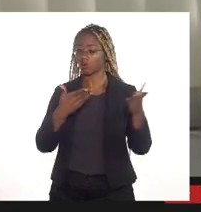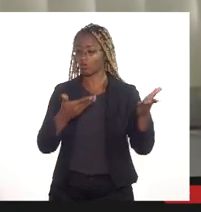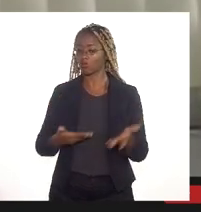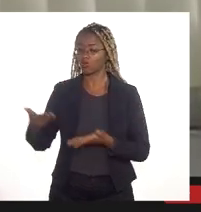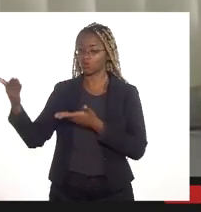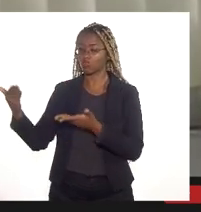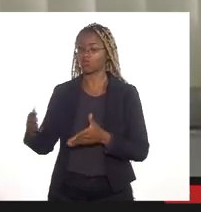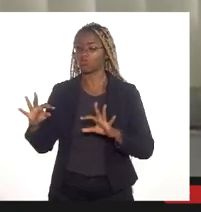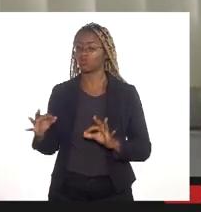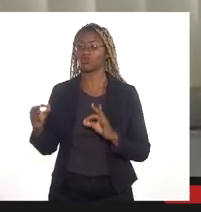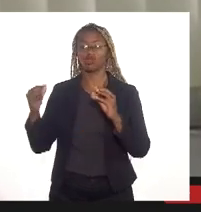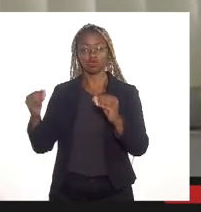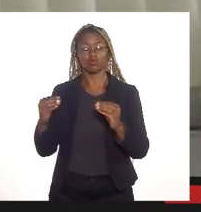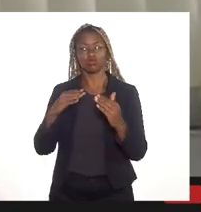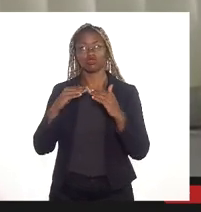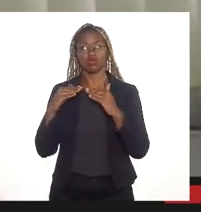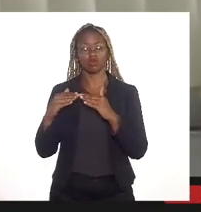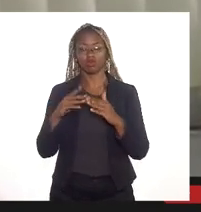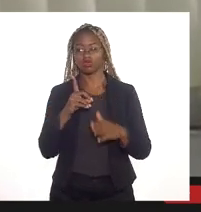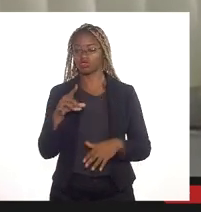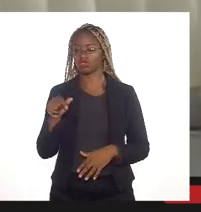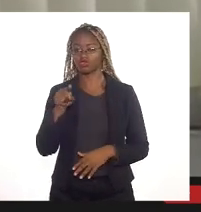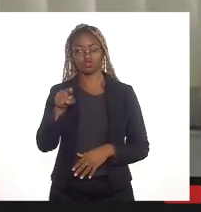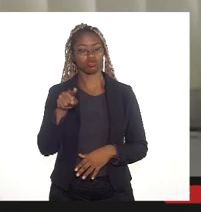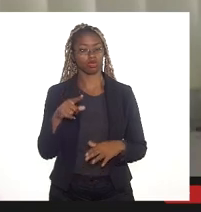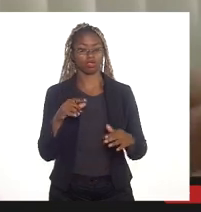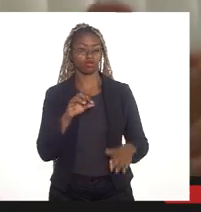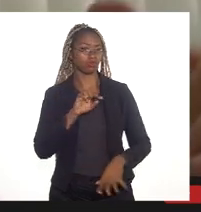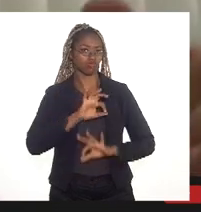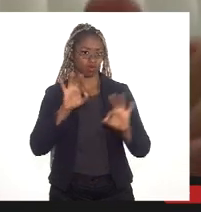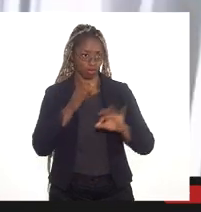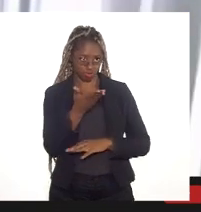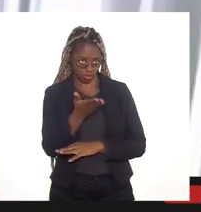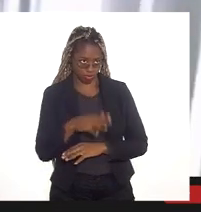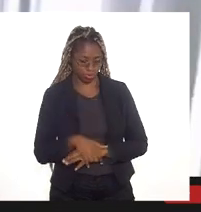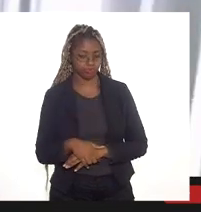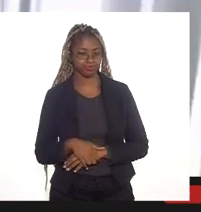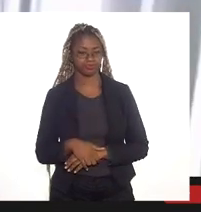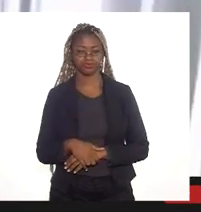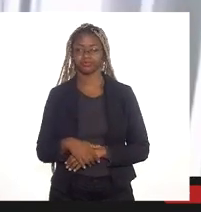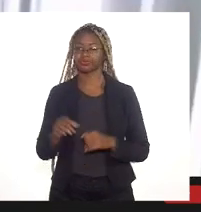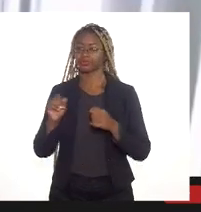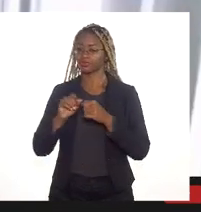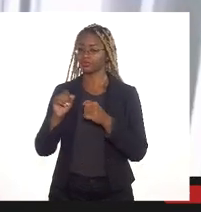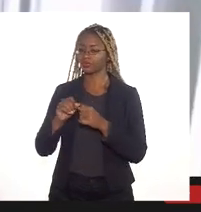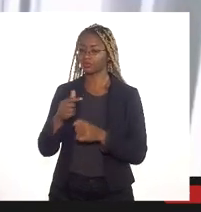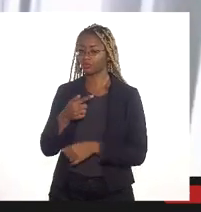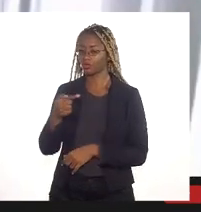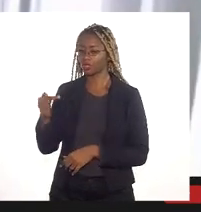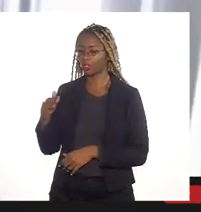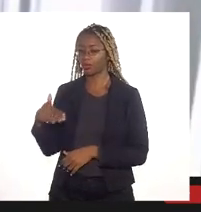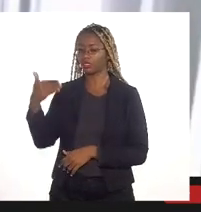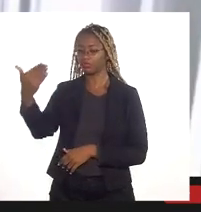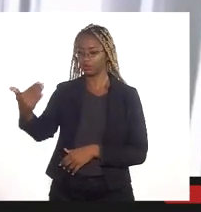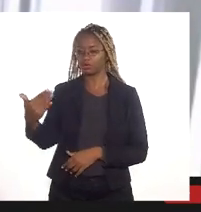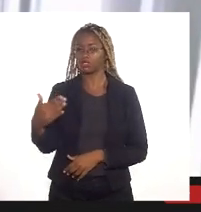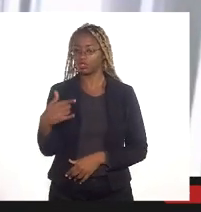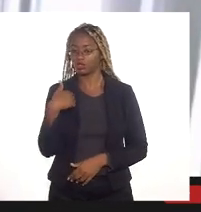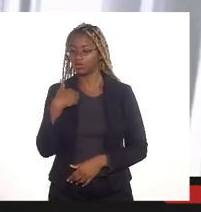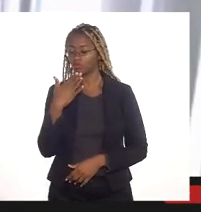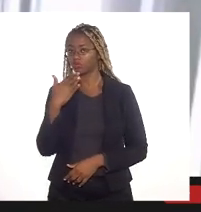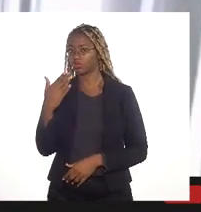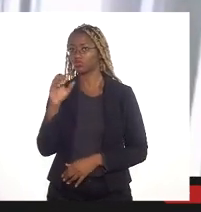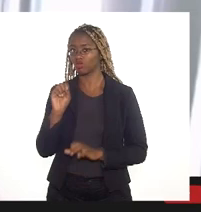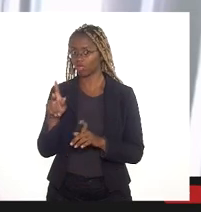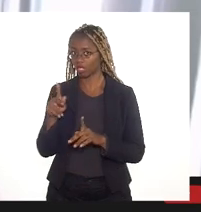conselho consultivo de acordo com a data que te for pertinente, tá bom? Perfeitamente. Será feito já lá no início da próxima semana. Será feito esse expediente já no